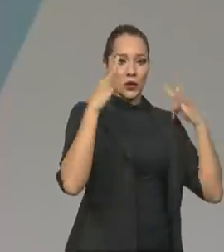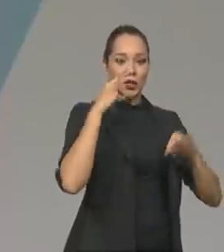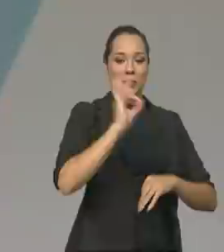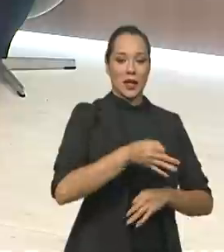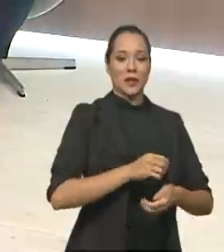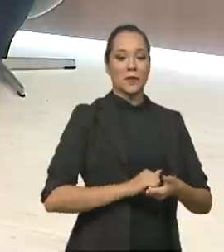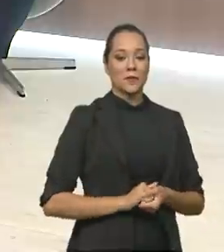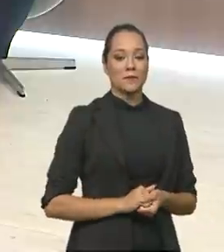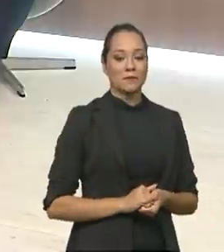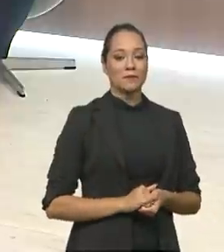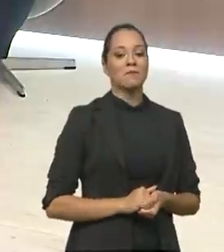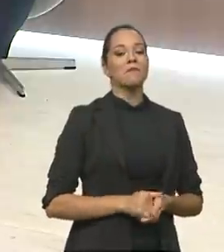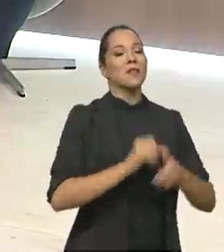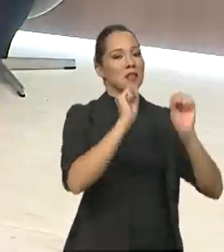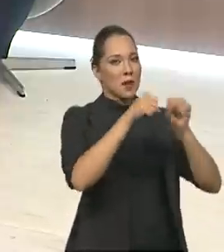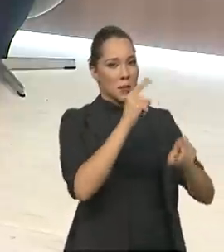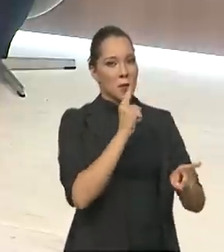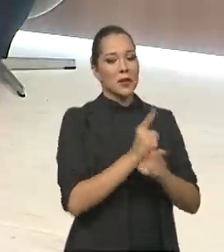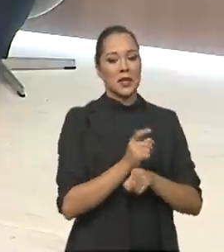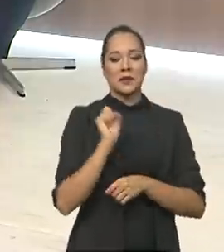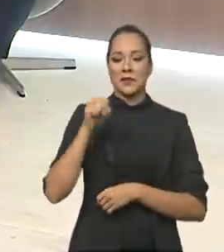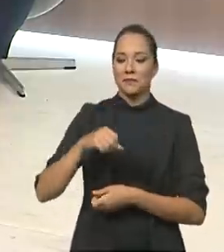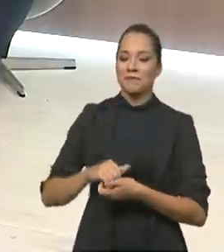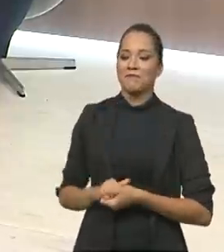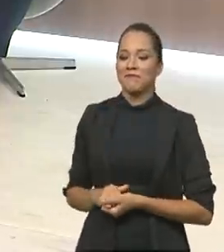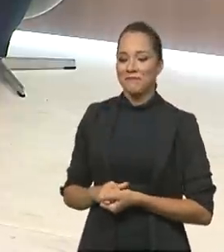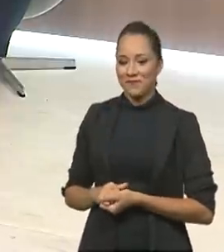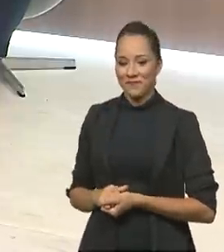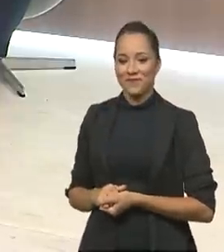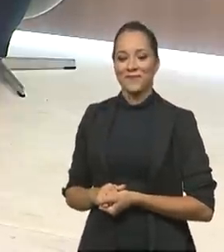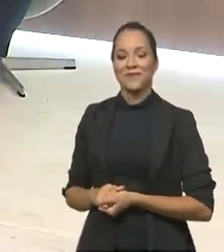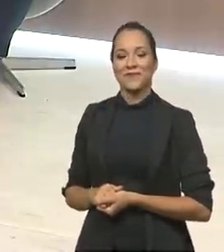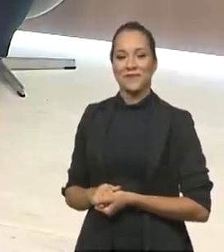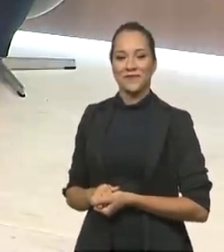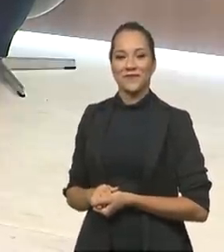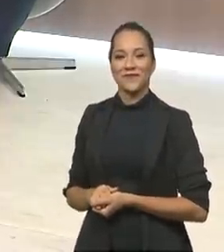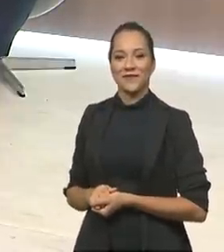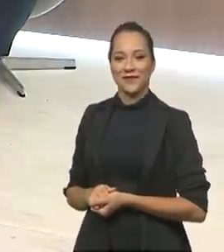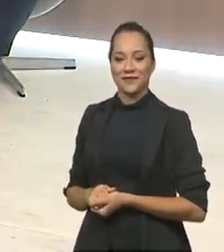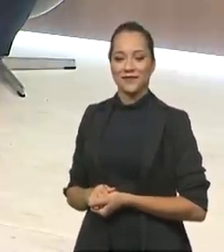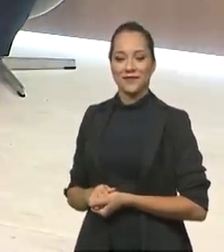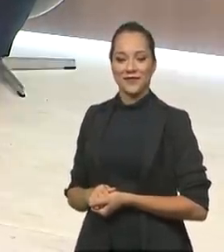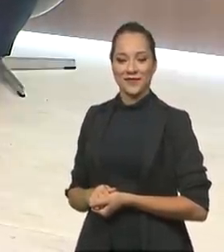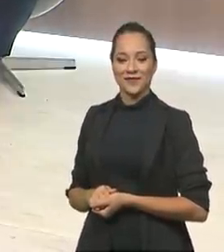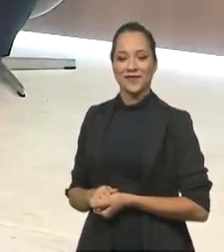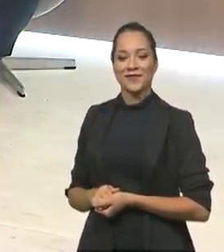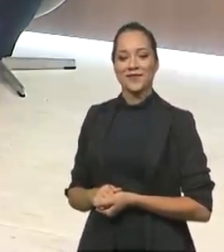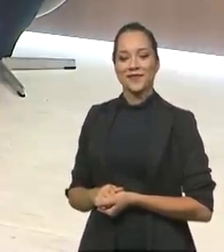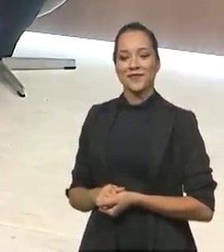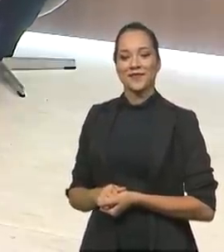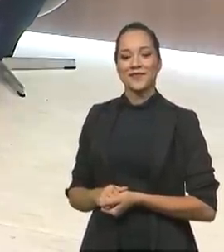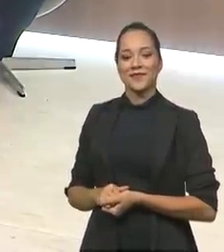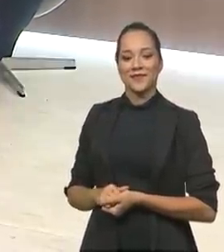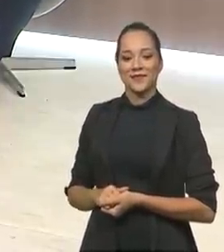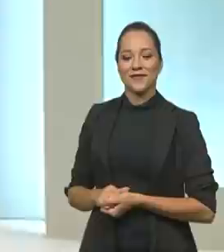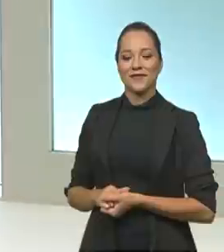também, né? Pode ser. das que eu falo aí,